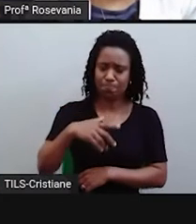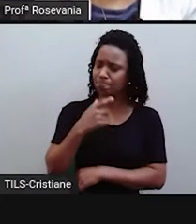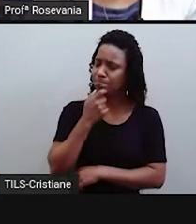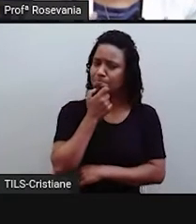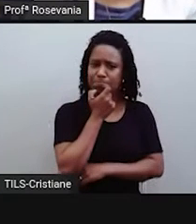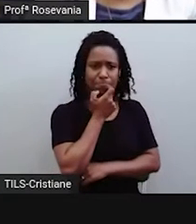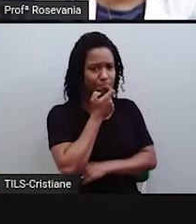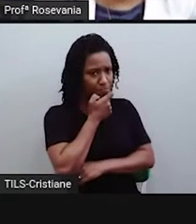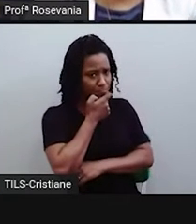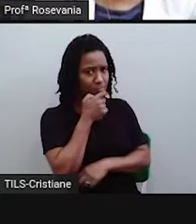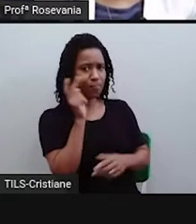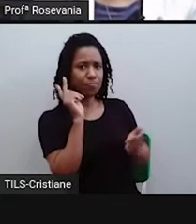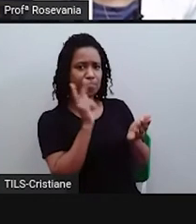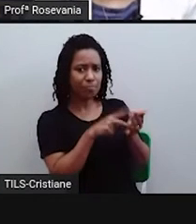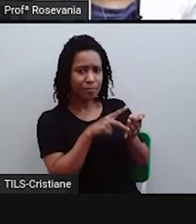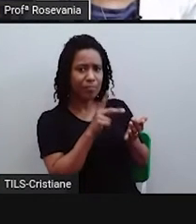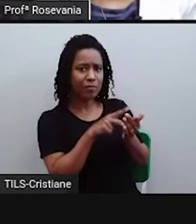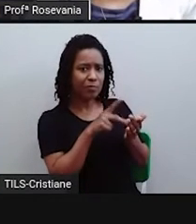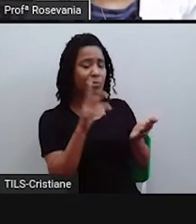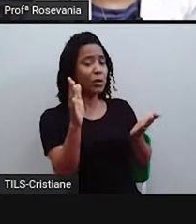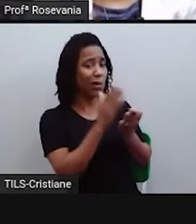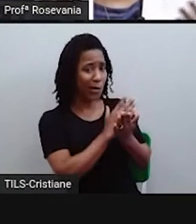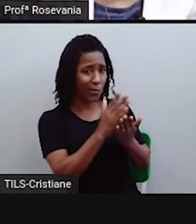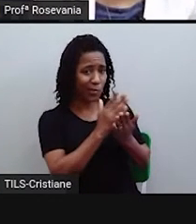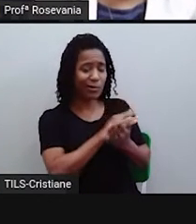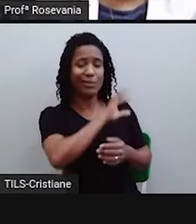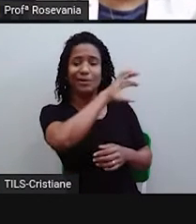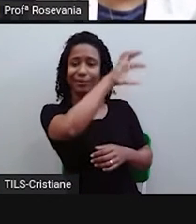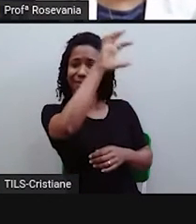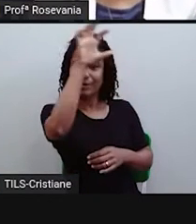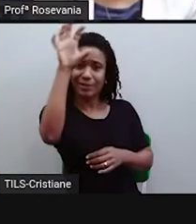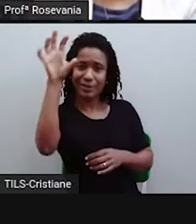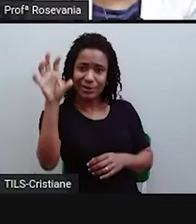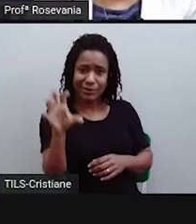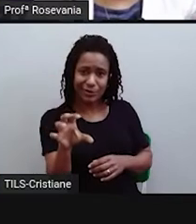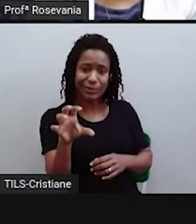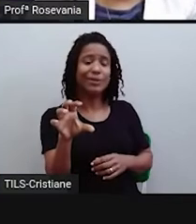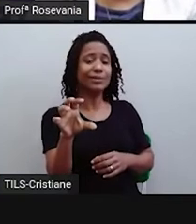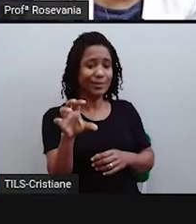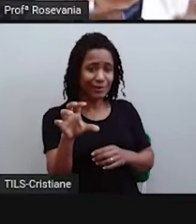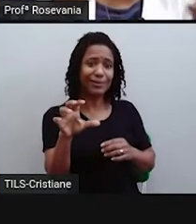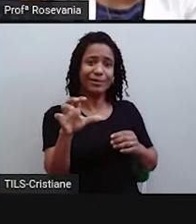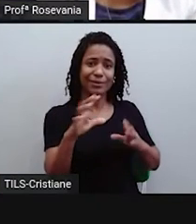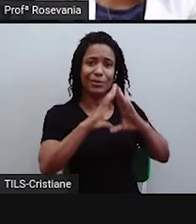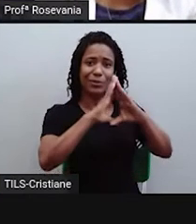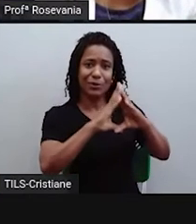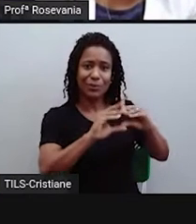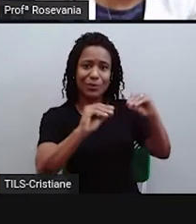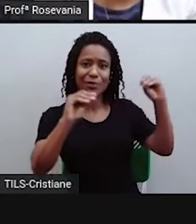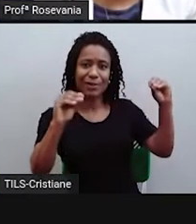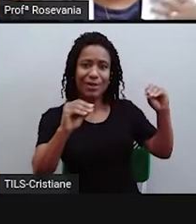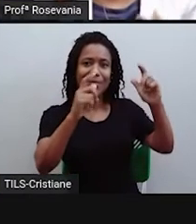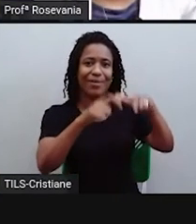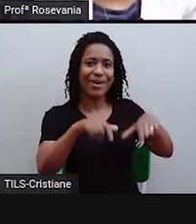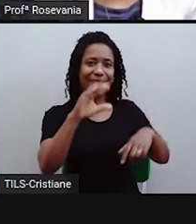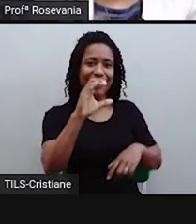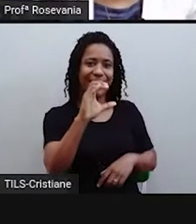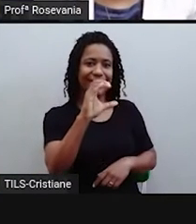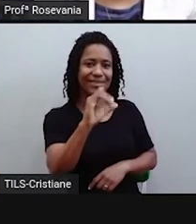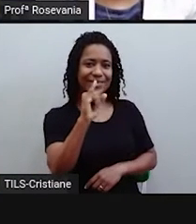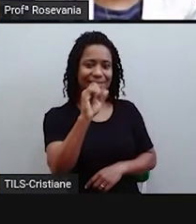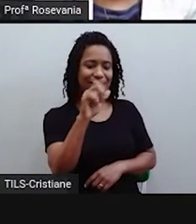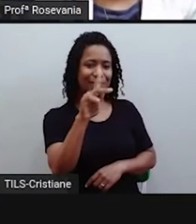responde, verdade, e algumas regiões foram perdidas, como a Cisplatina, que virou o Uruguai, né,